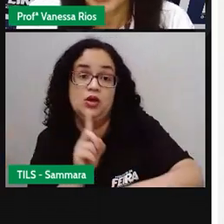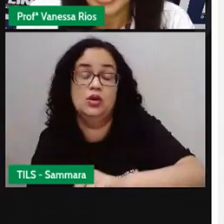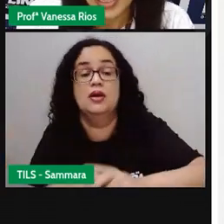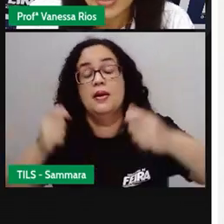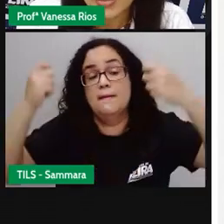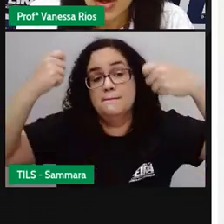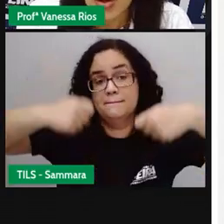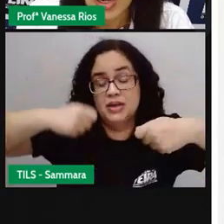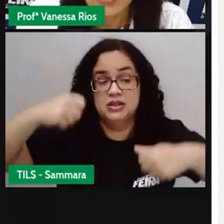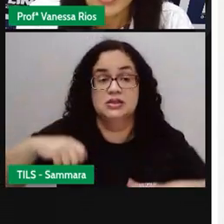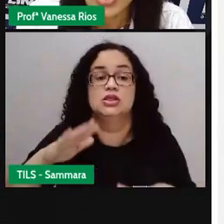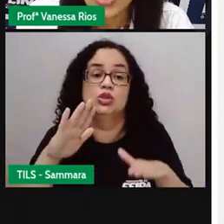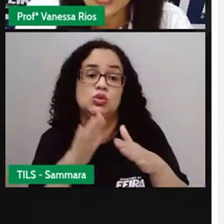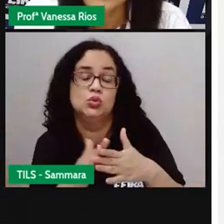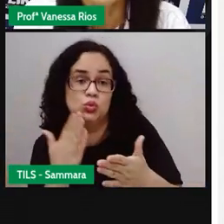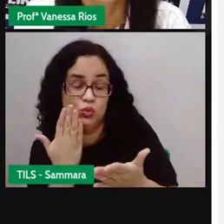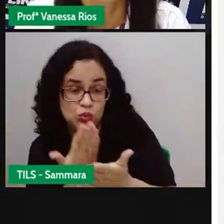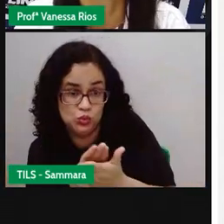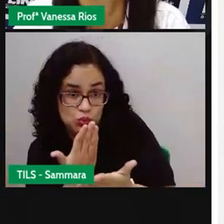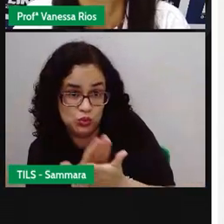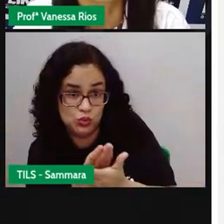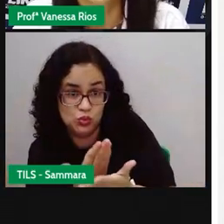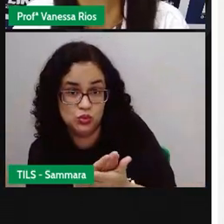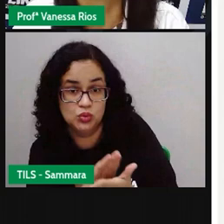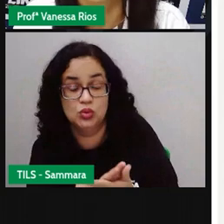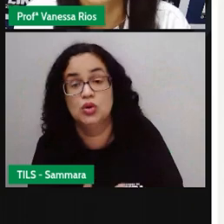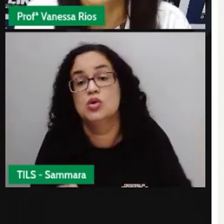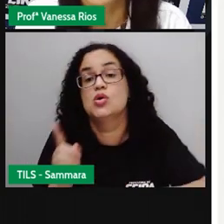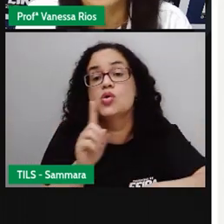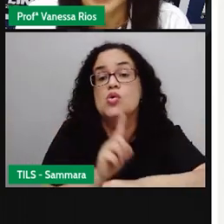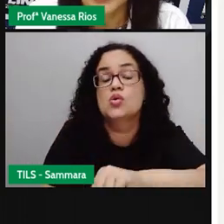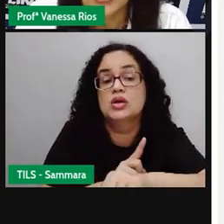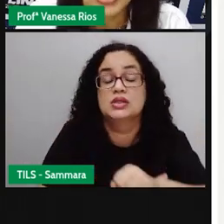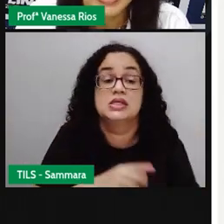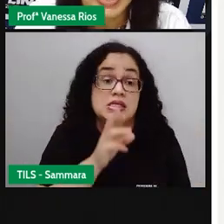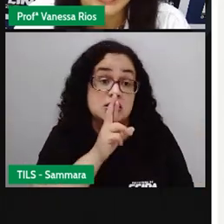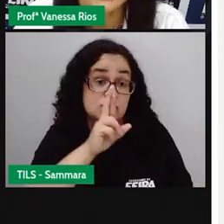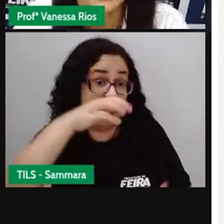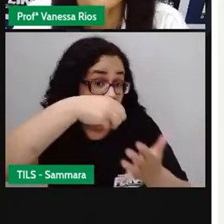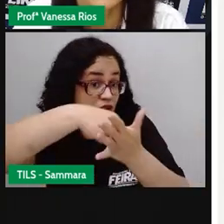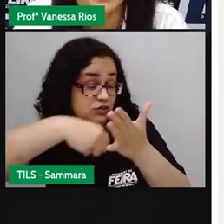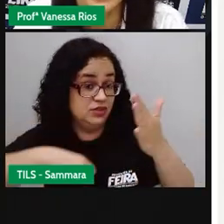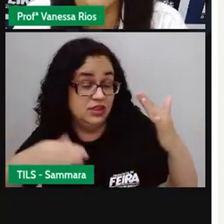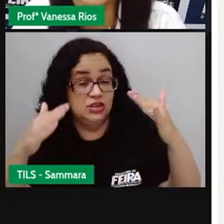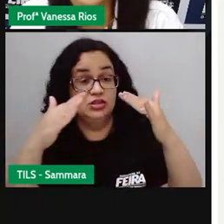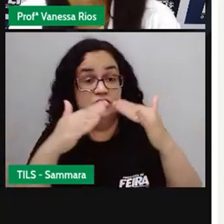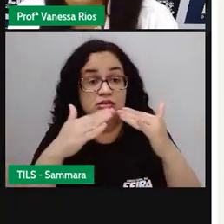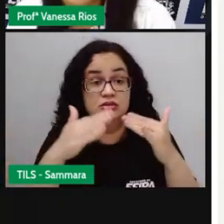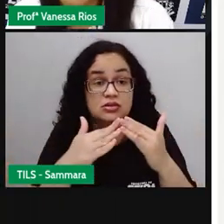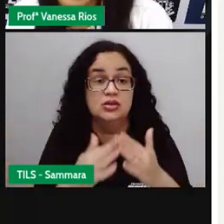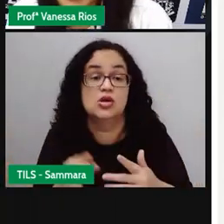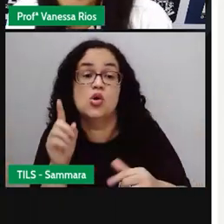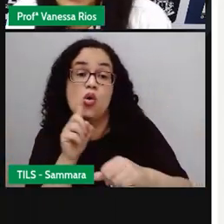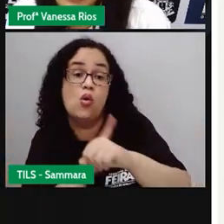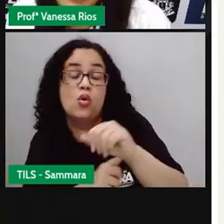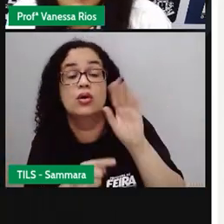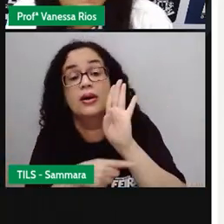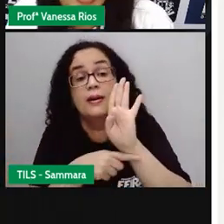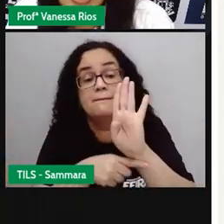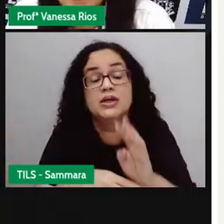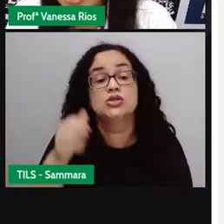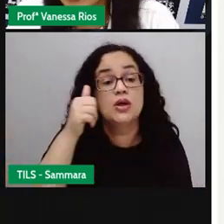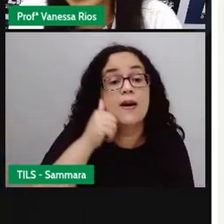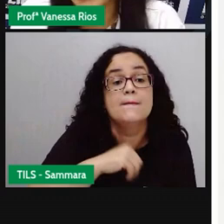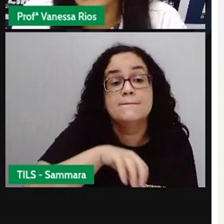preciso me dedicar à escola, aos estudos, o horário de fazer atividade de casa, ah, o horário para ajudar a mãe,